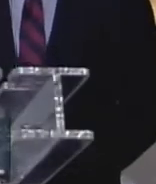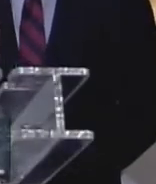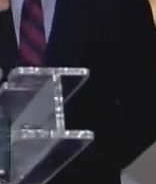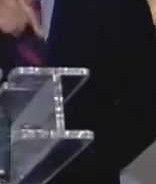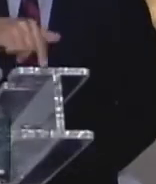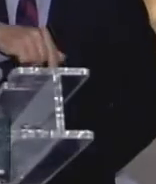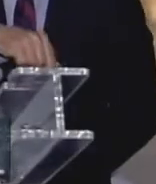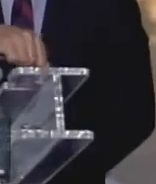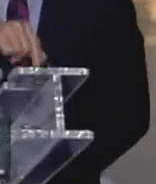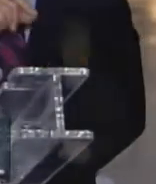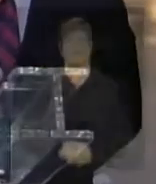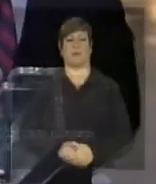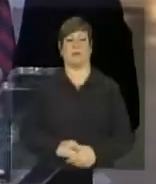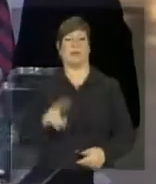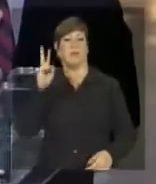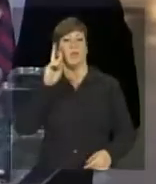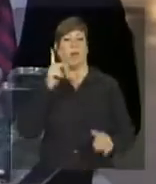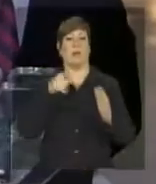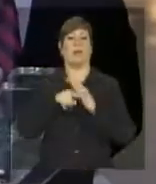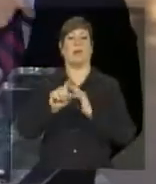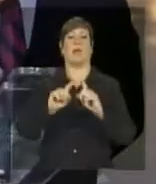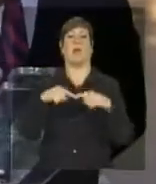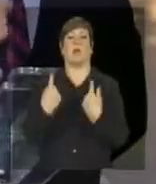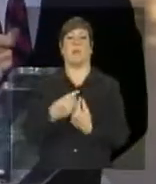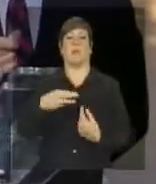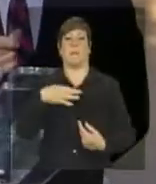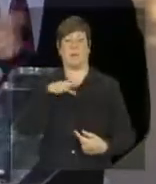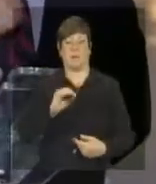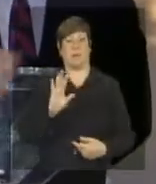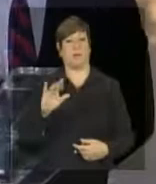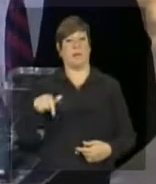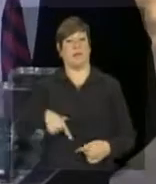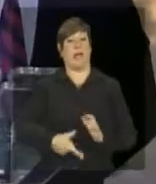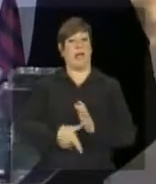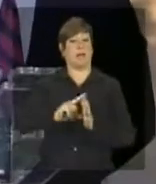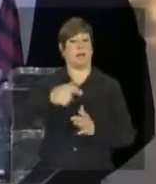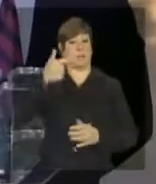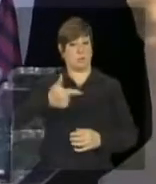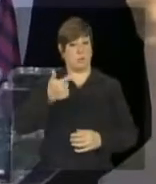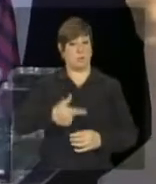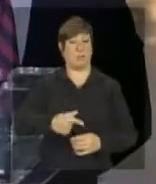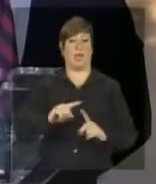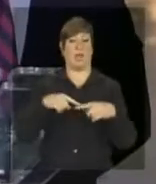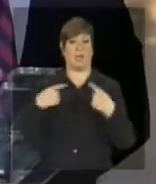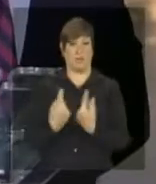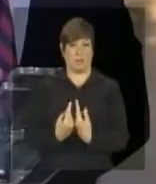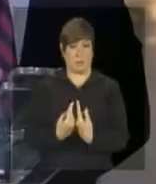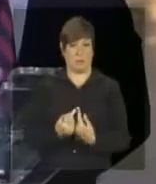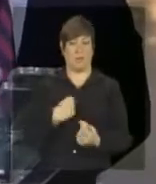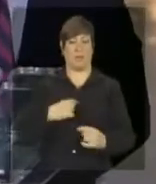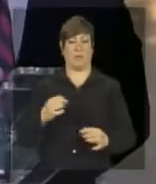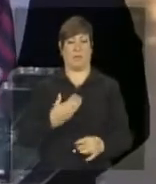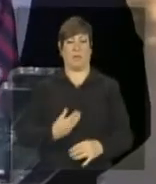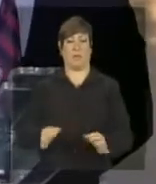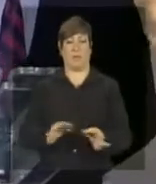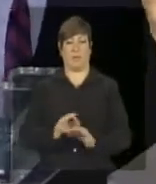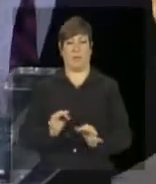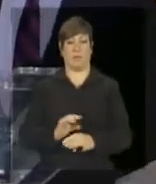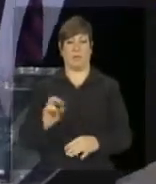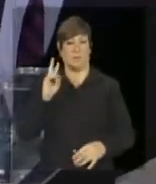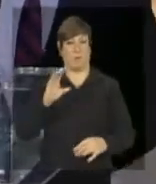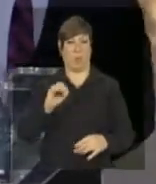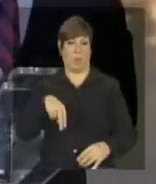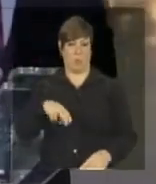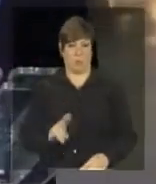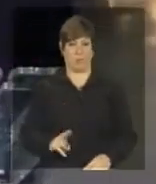ainda há uma outra reunião da comissão nacional antes da segunda reunião do comitê preparatório intergovernamental nas Nações Unidas